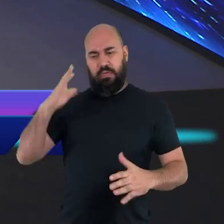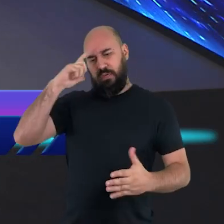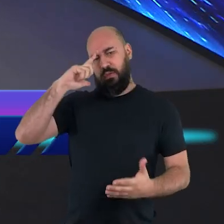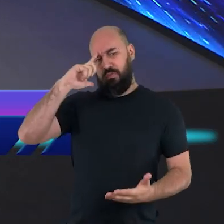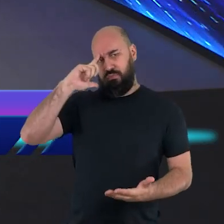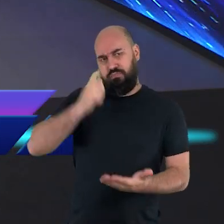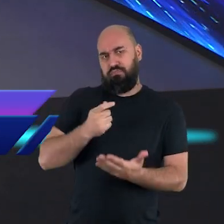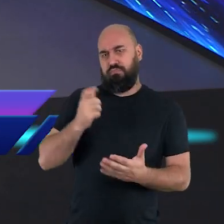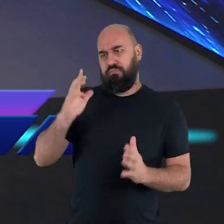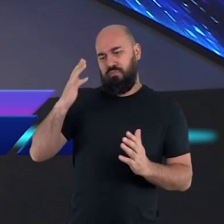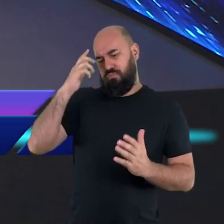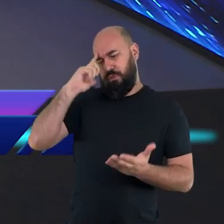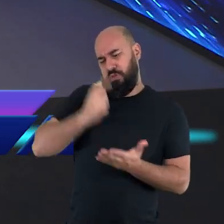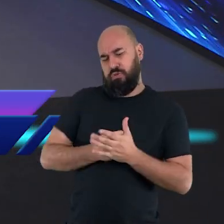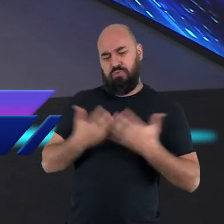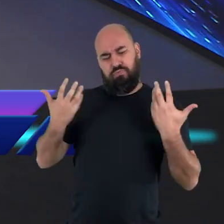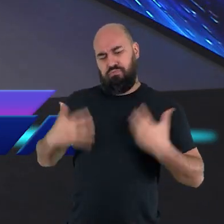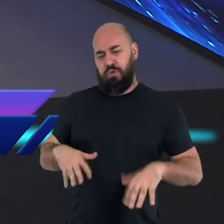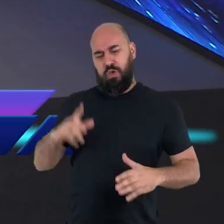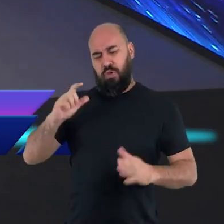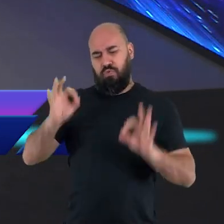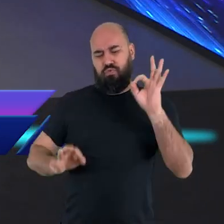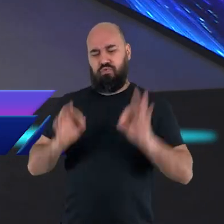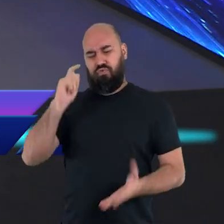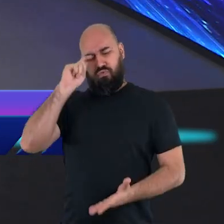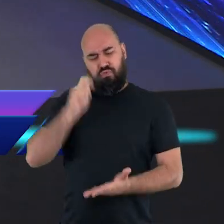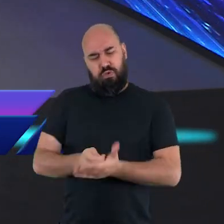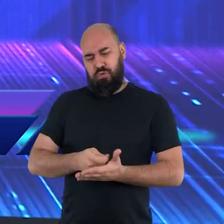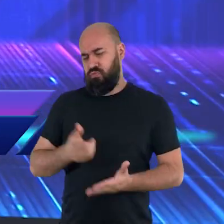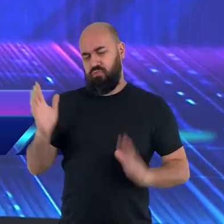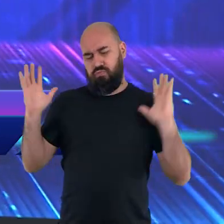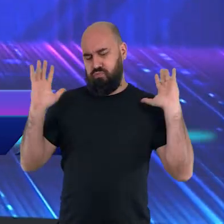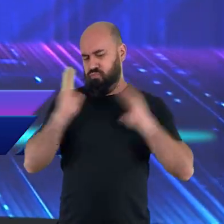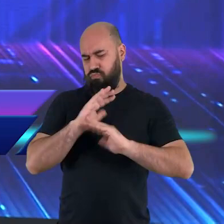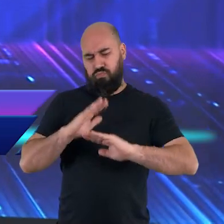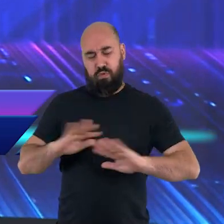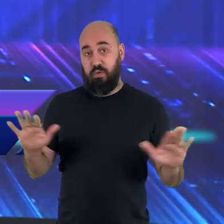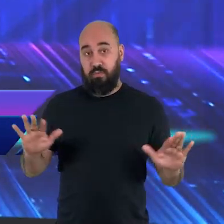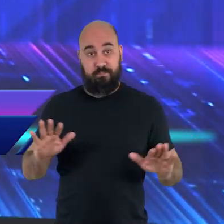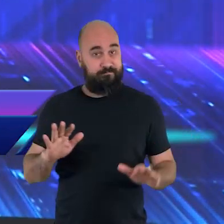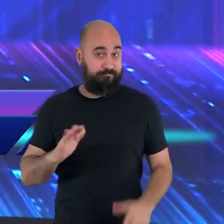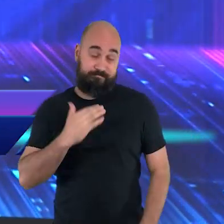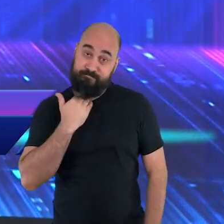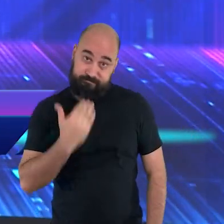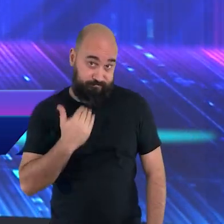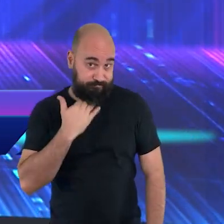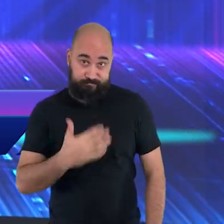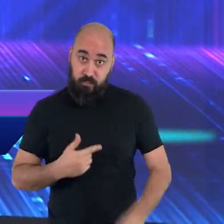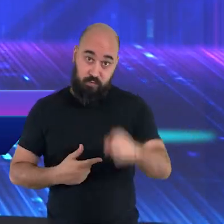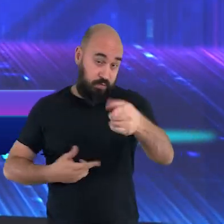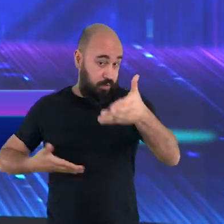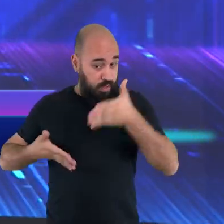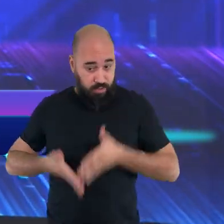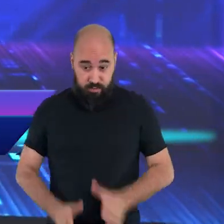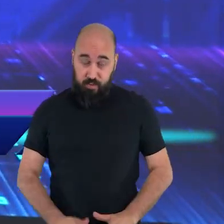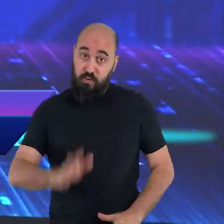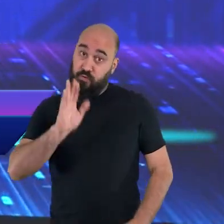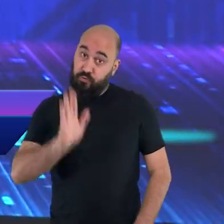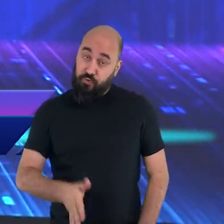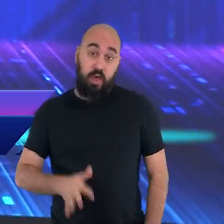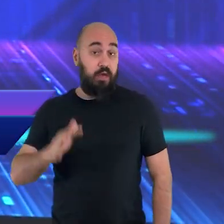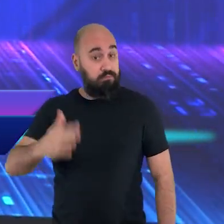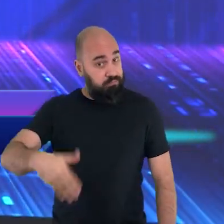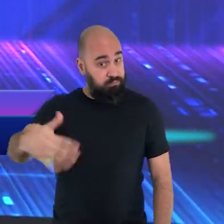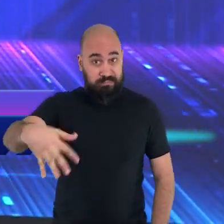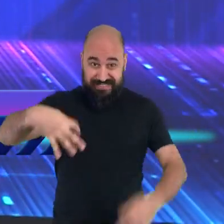que você pisou nesse mundo, desde que você nasceu, você já está facultado a esse juízo. Então, não depende da sua